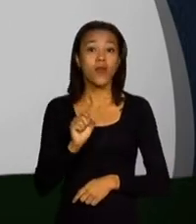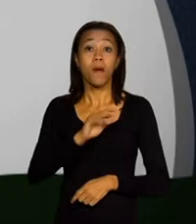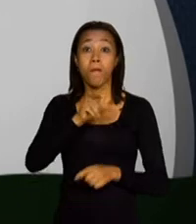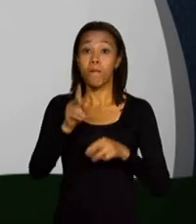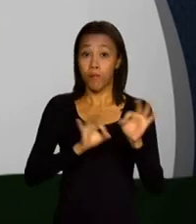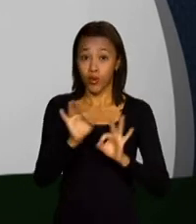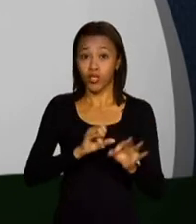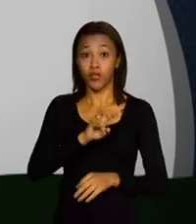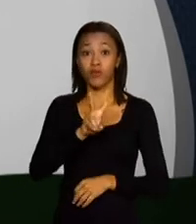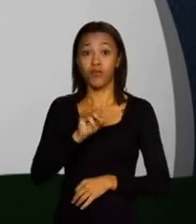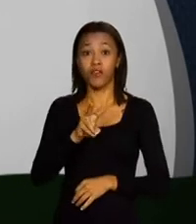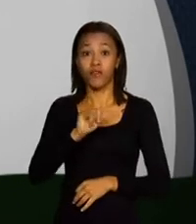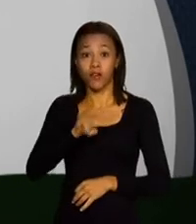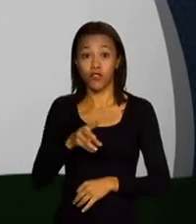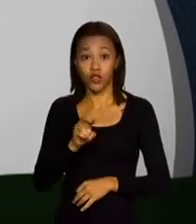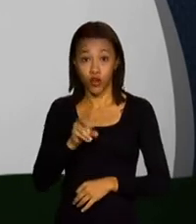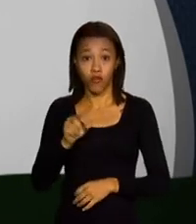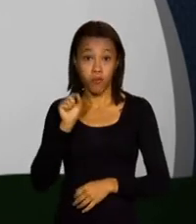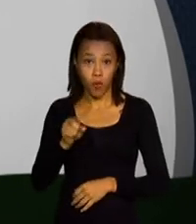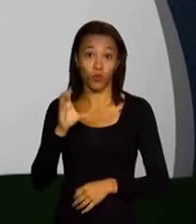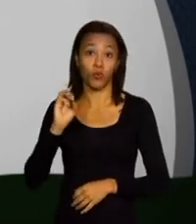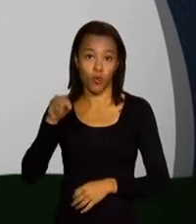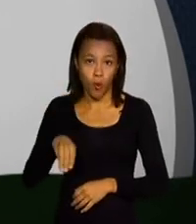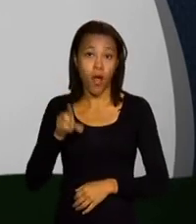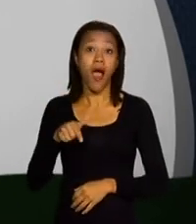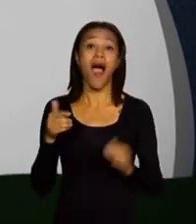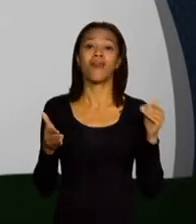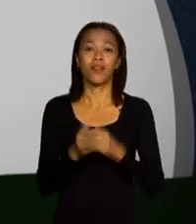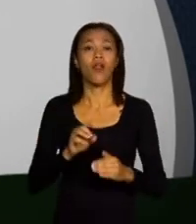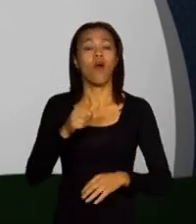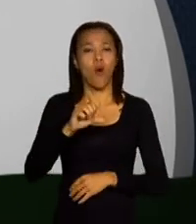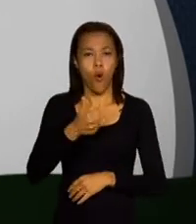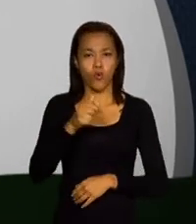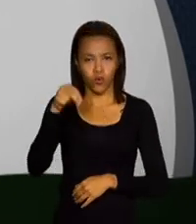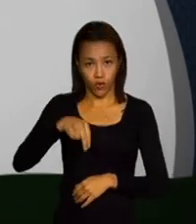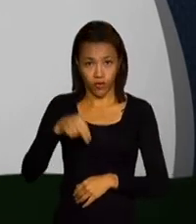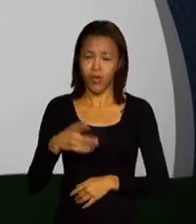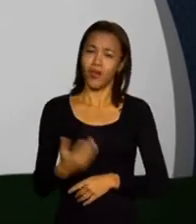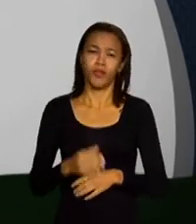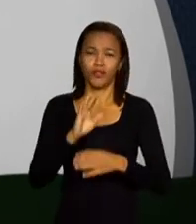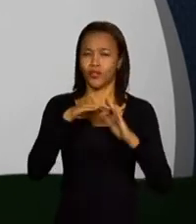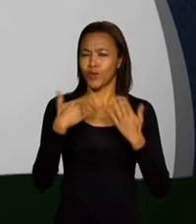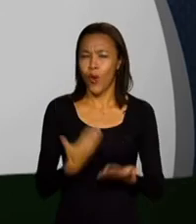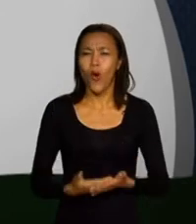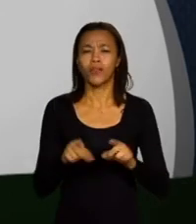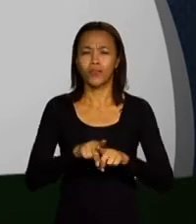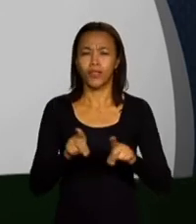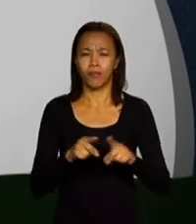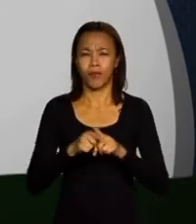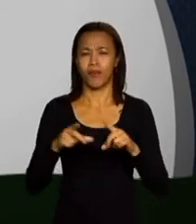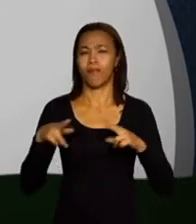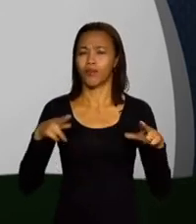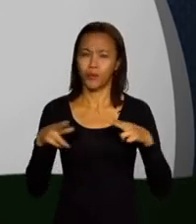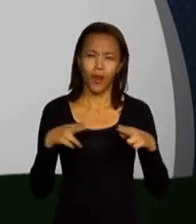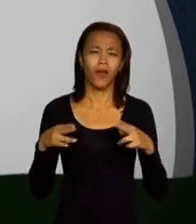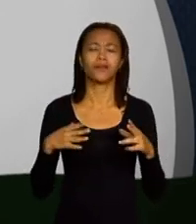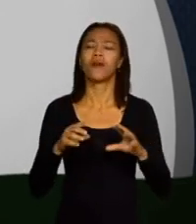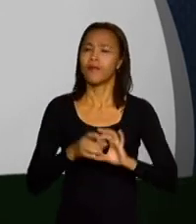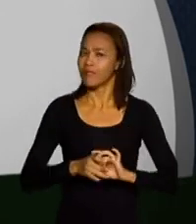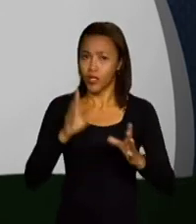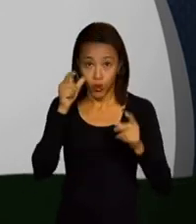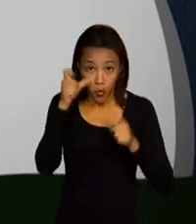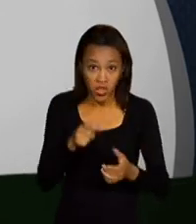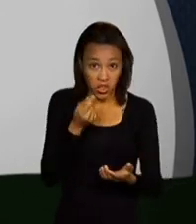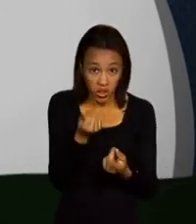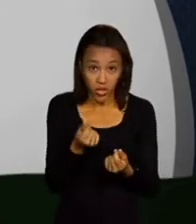Projeto Viva Jovem.com. Até 11 de novembro, escolas e instituições privadas sem fins lucrativos